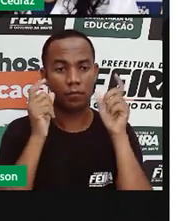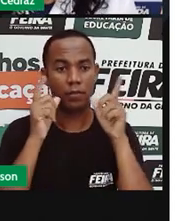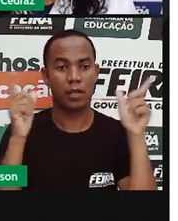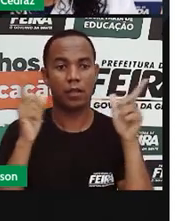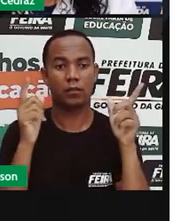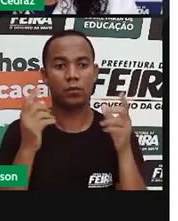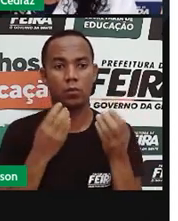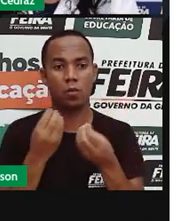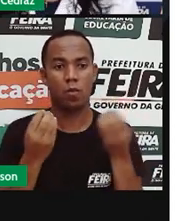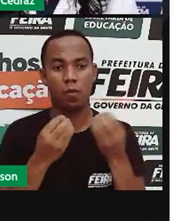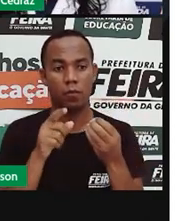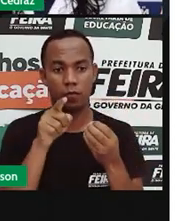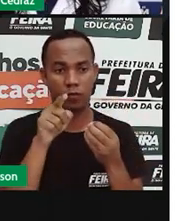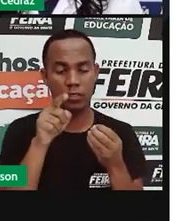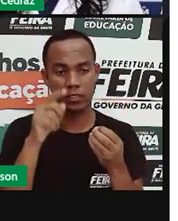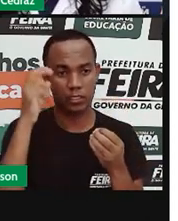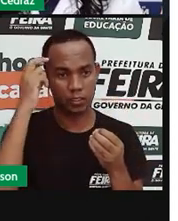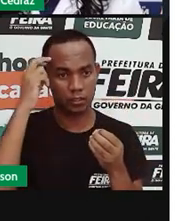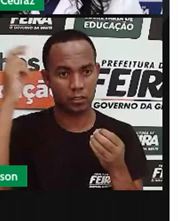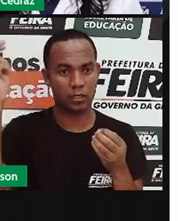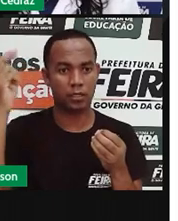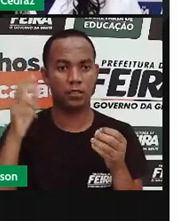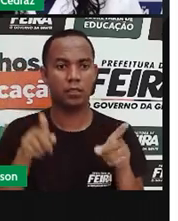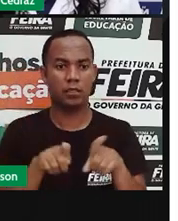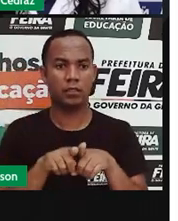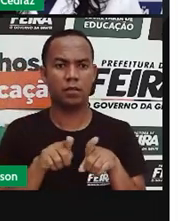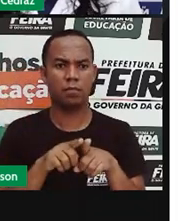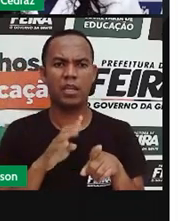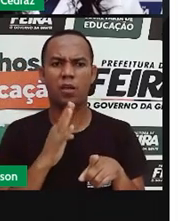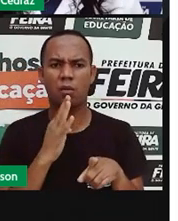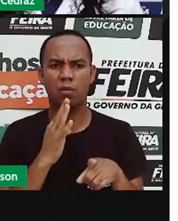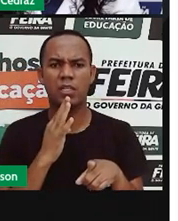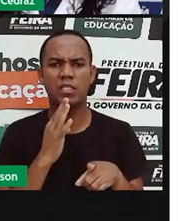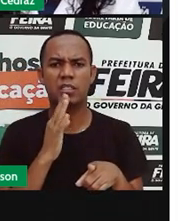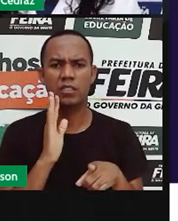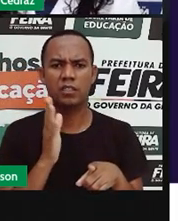são super inteligentes que você já conhecia e já sabia o que é.